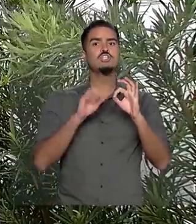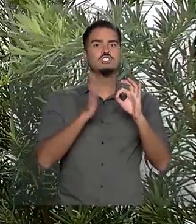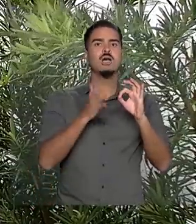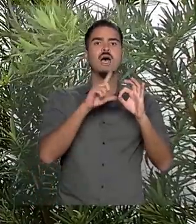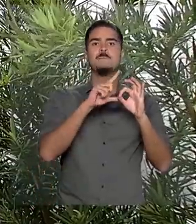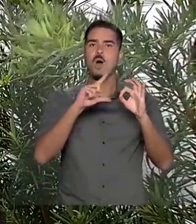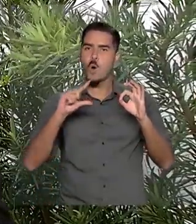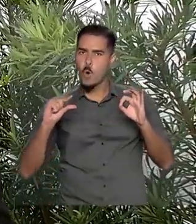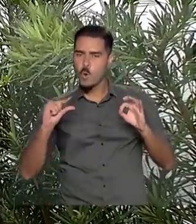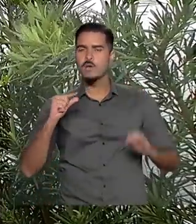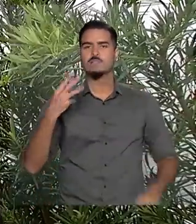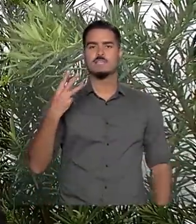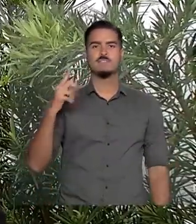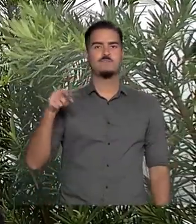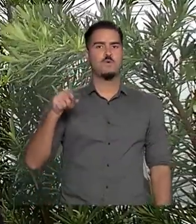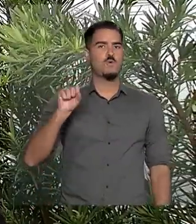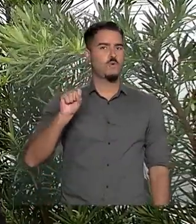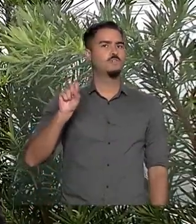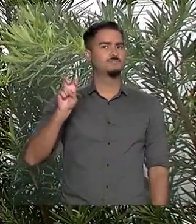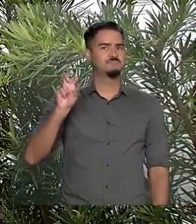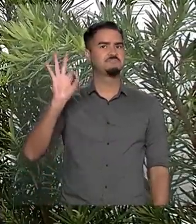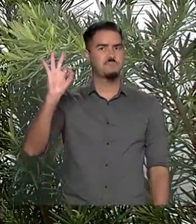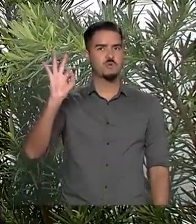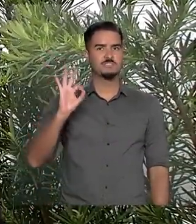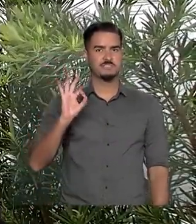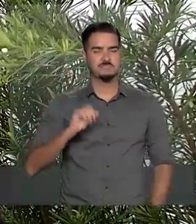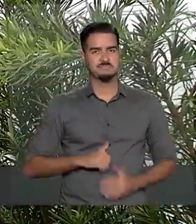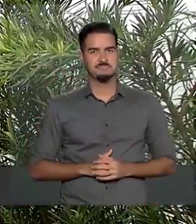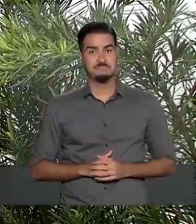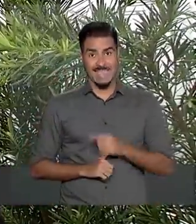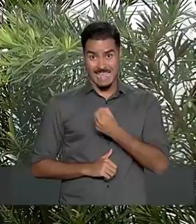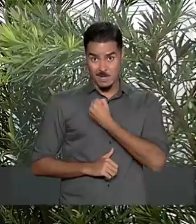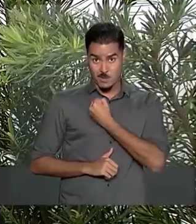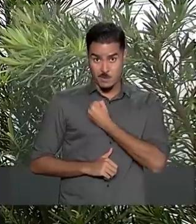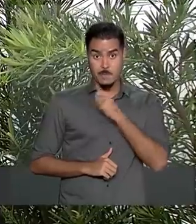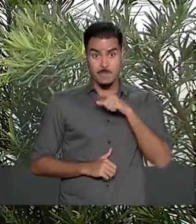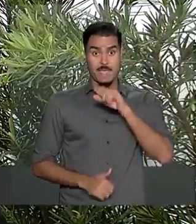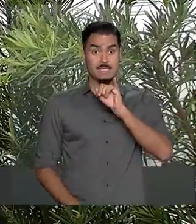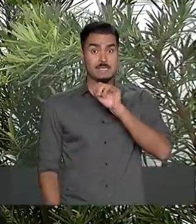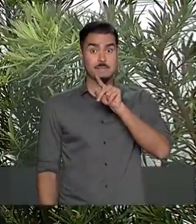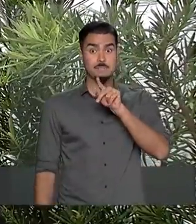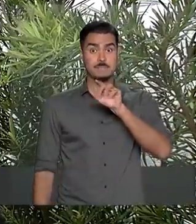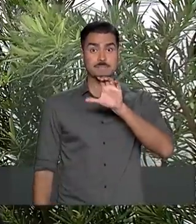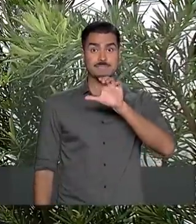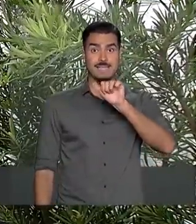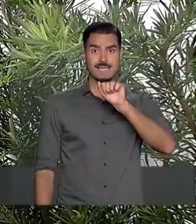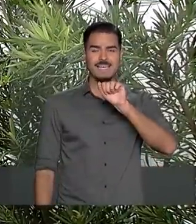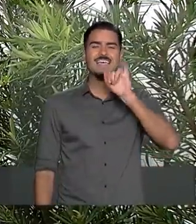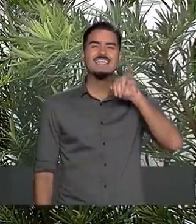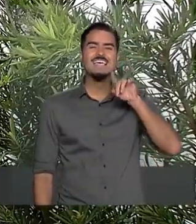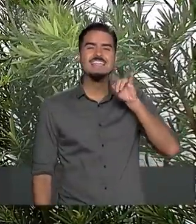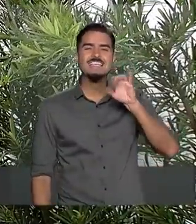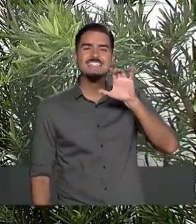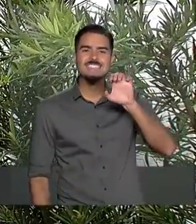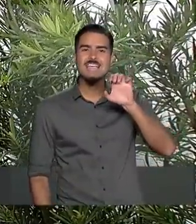,85%. Os números são relativos ao IPCA, o índice